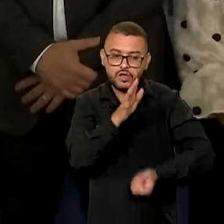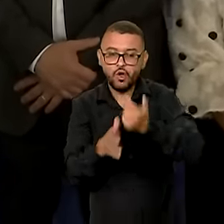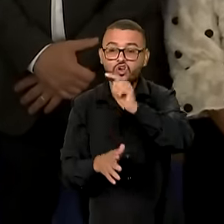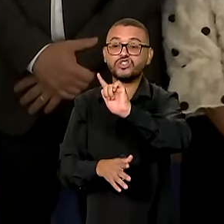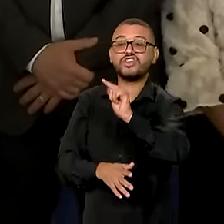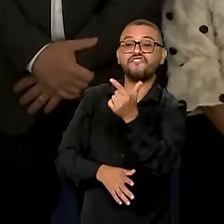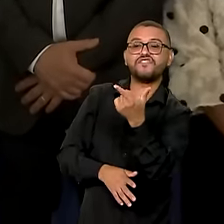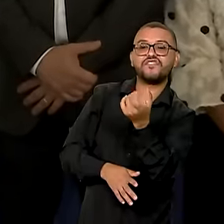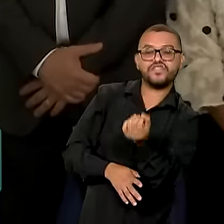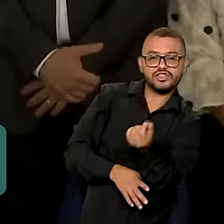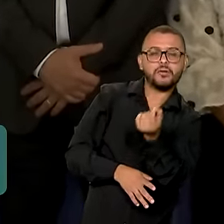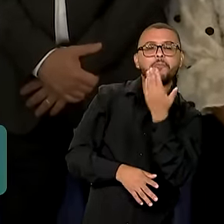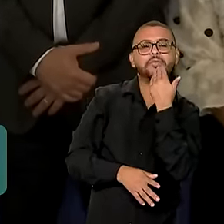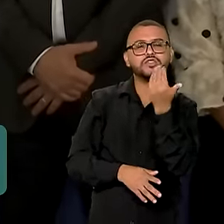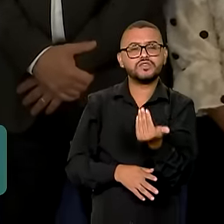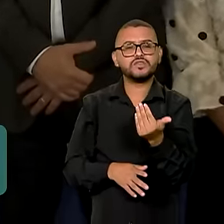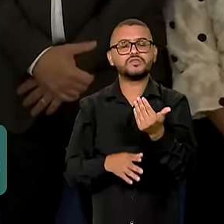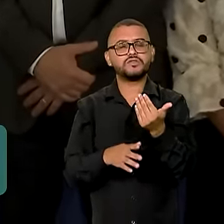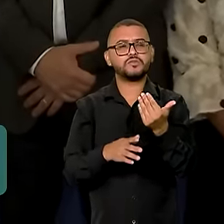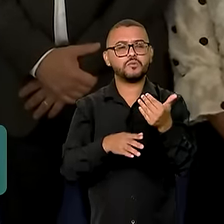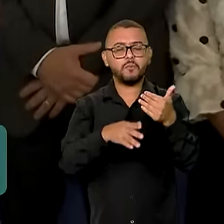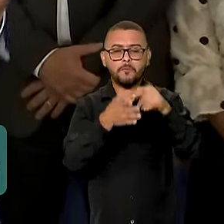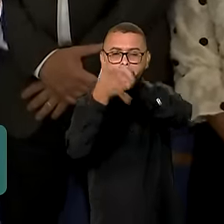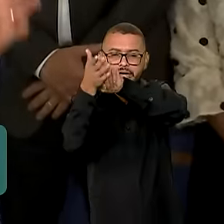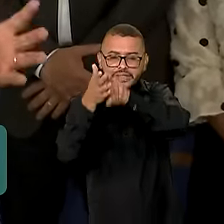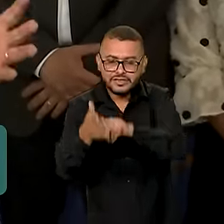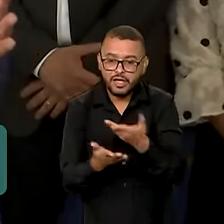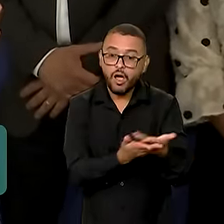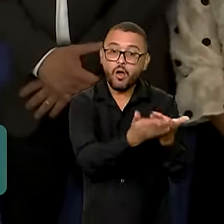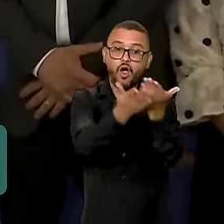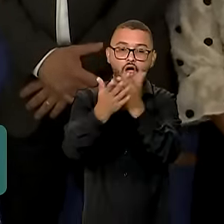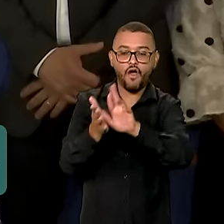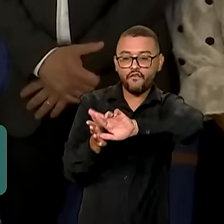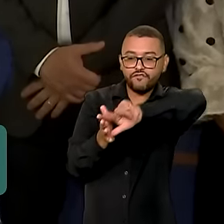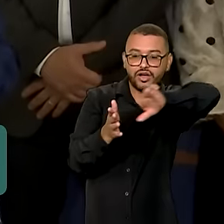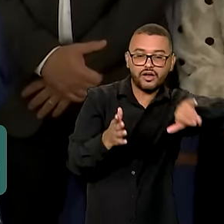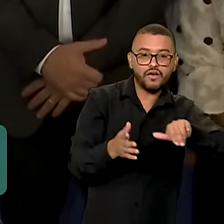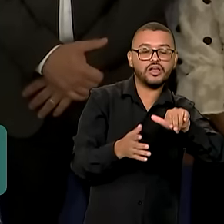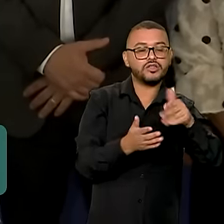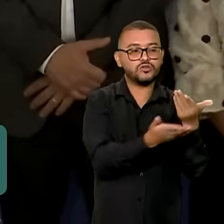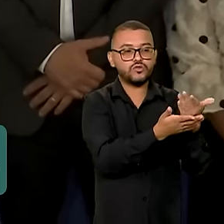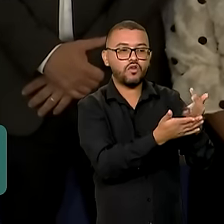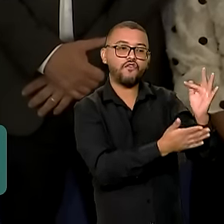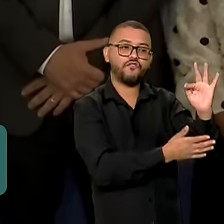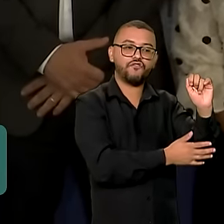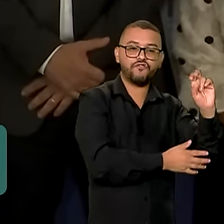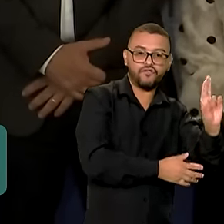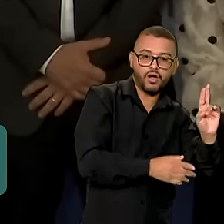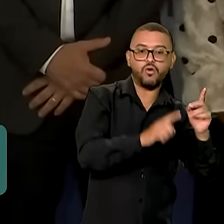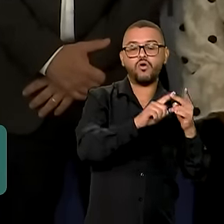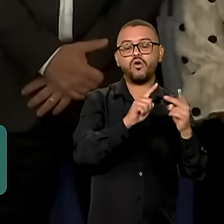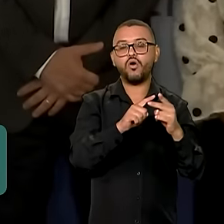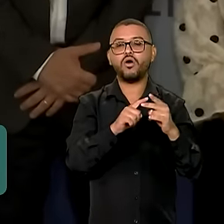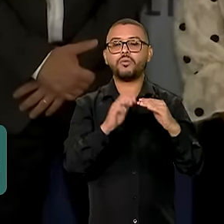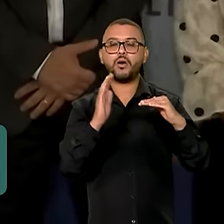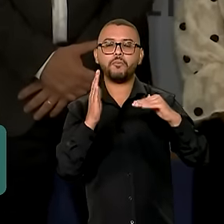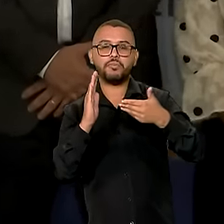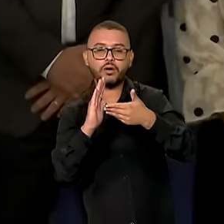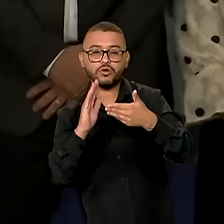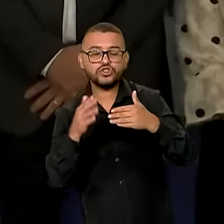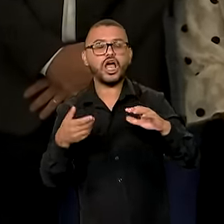foram encomendados vários estudos. Um estudo feito pela FAO, um outro estudo pelo Banco Mundial,